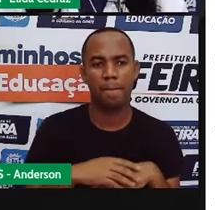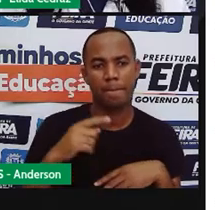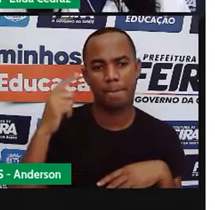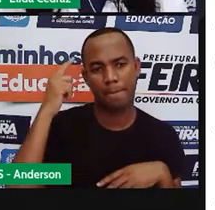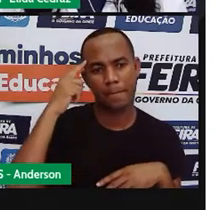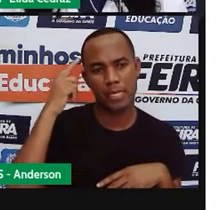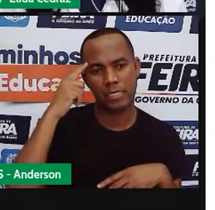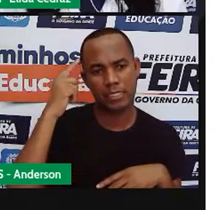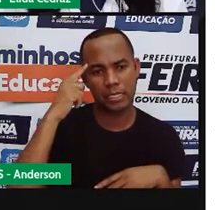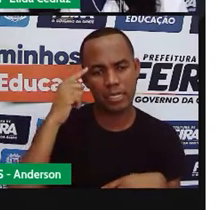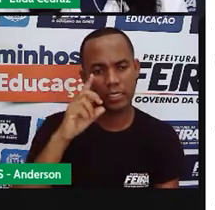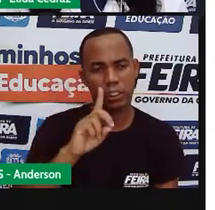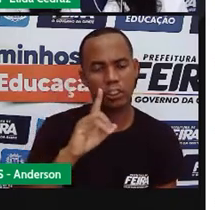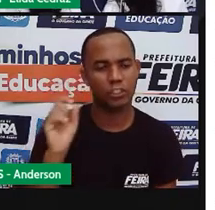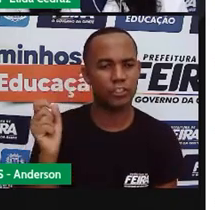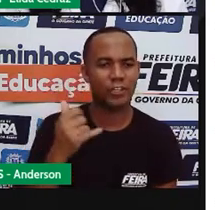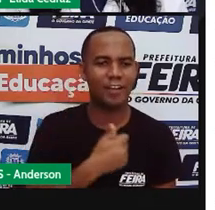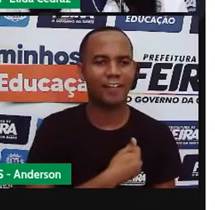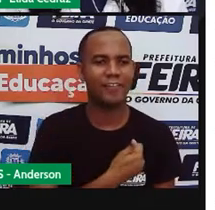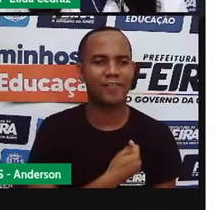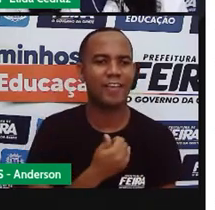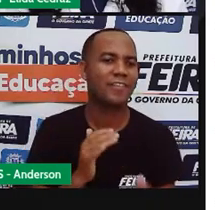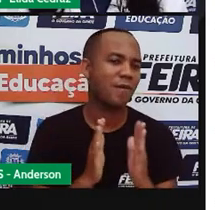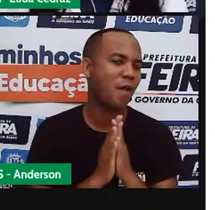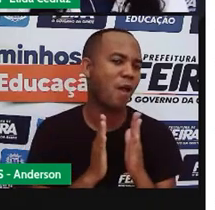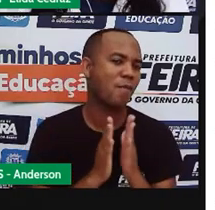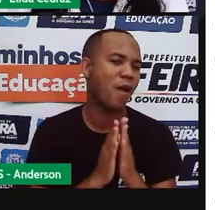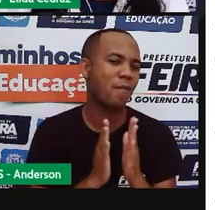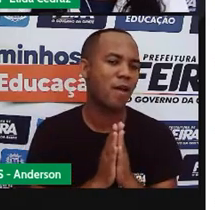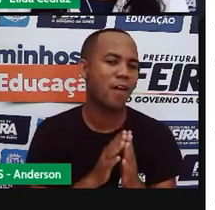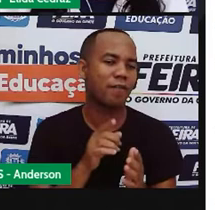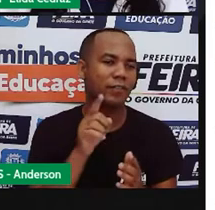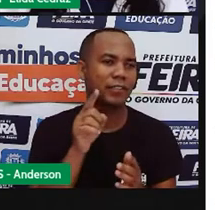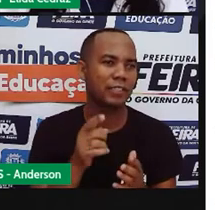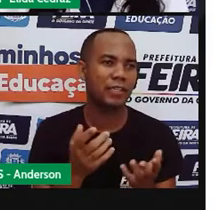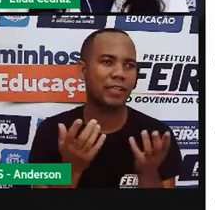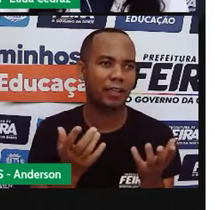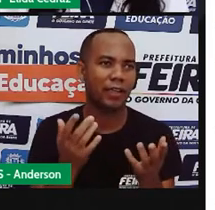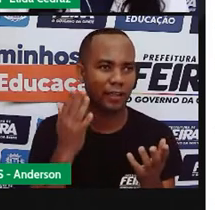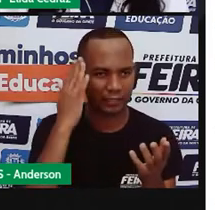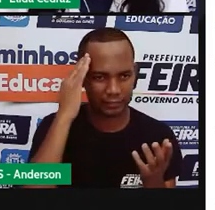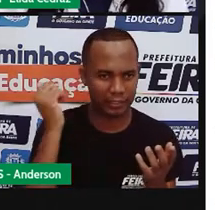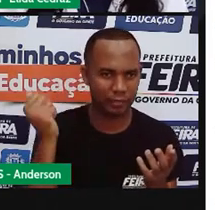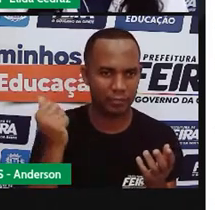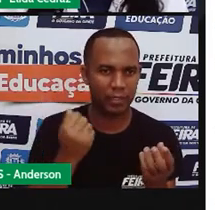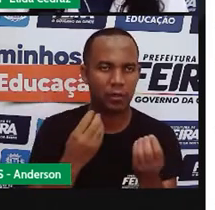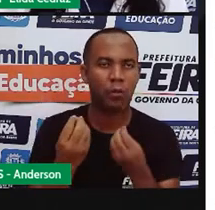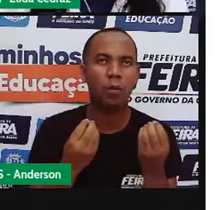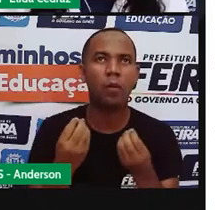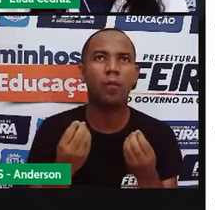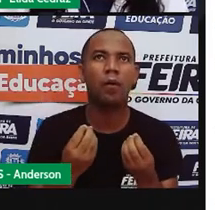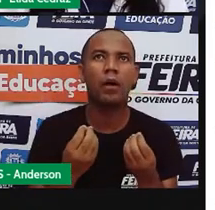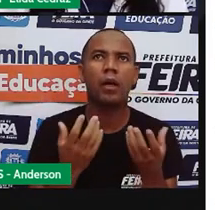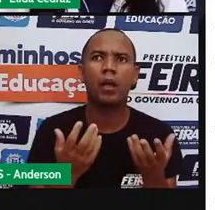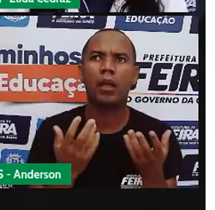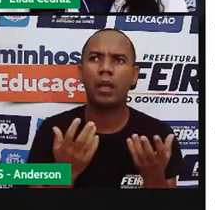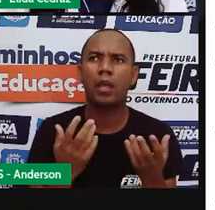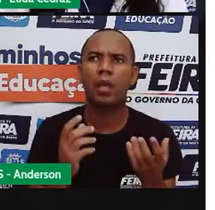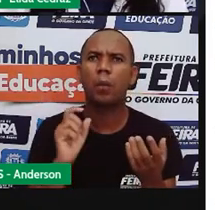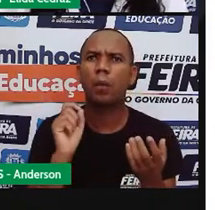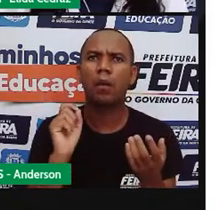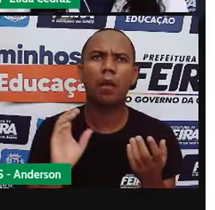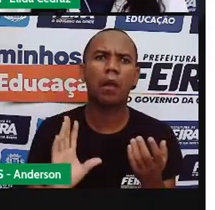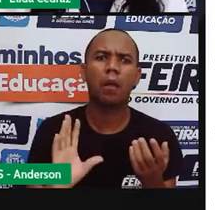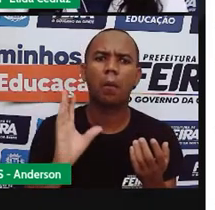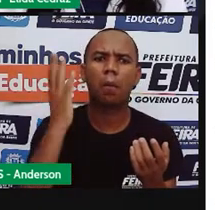aí na data do seu aniversário. Aí, se você quisesse saber eu queria saber o que foi que aconteceu